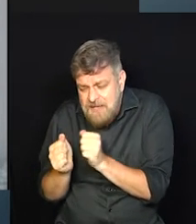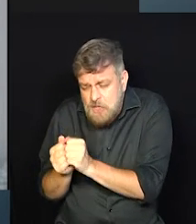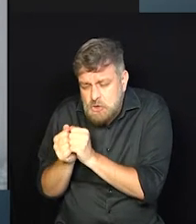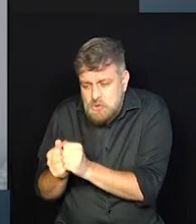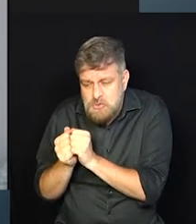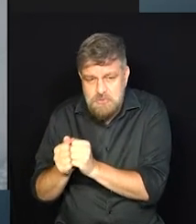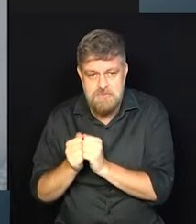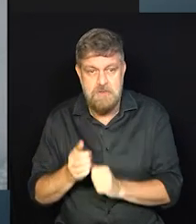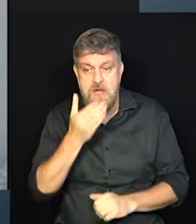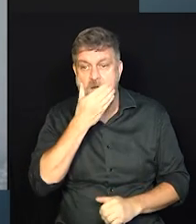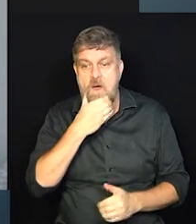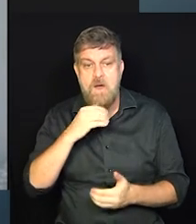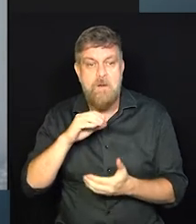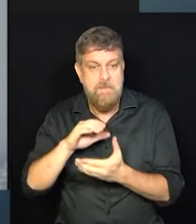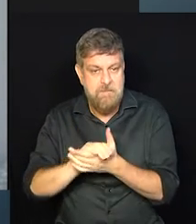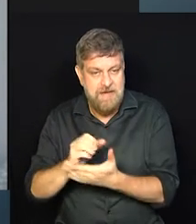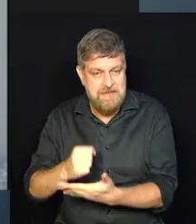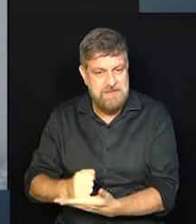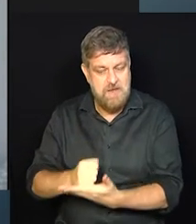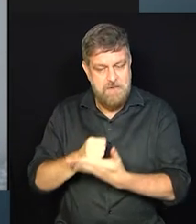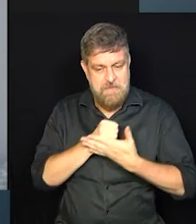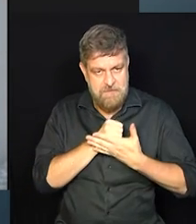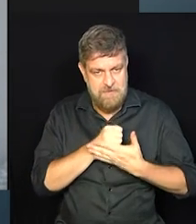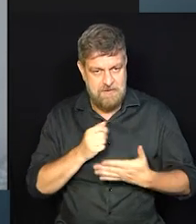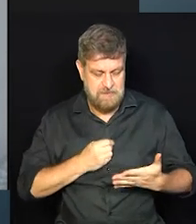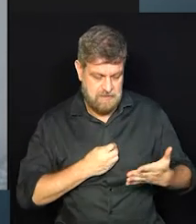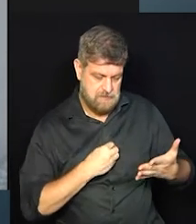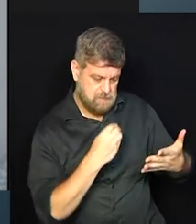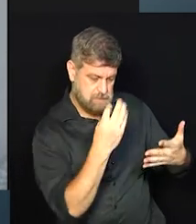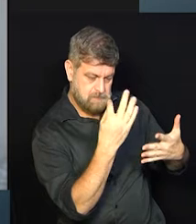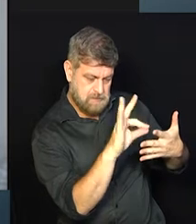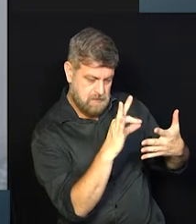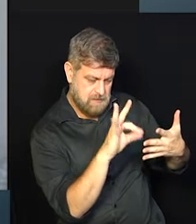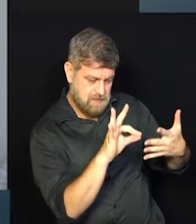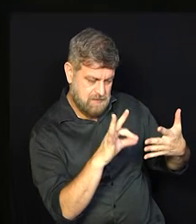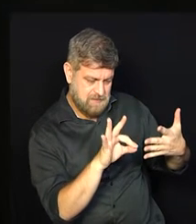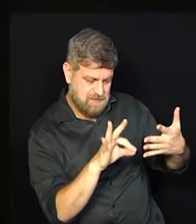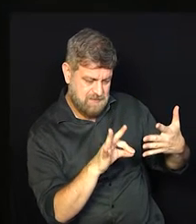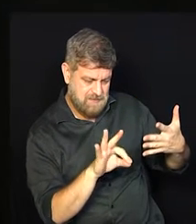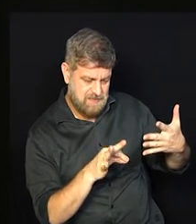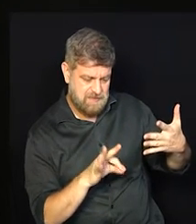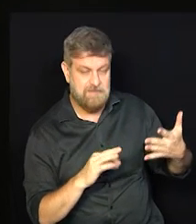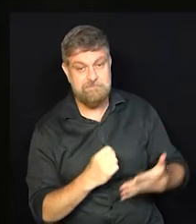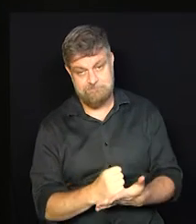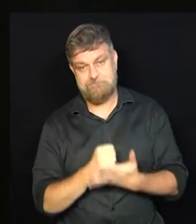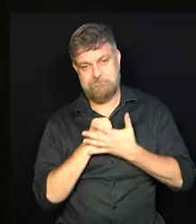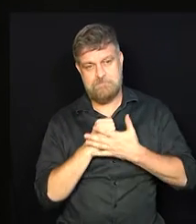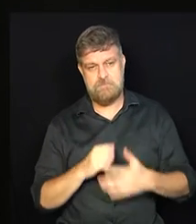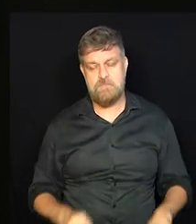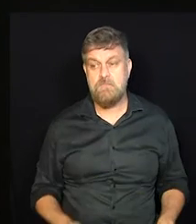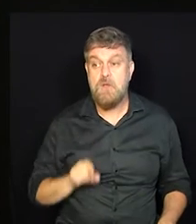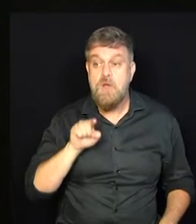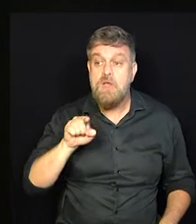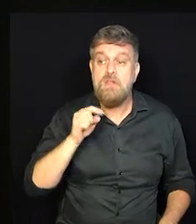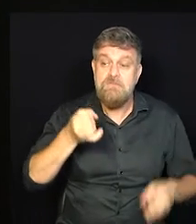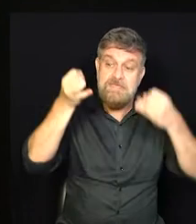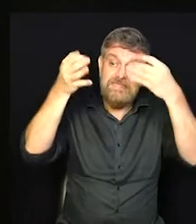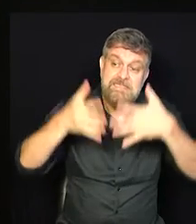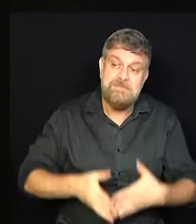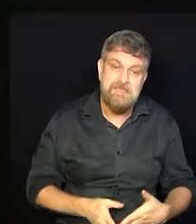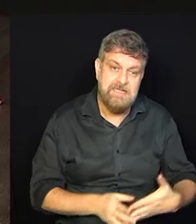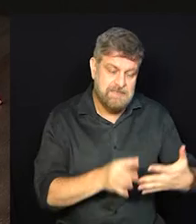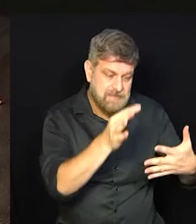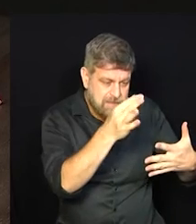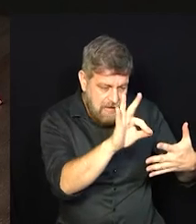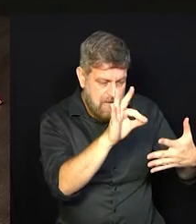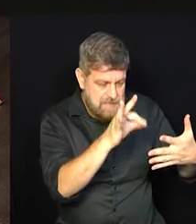Então, eu acho que uma boa conversa em casa, com o marido, e pôr na ponta do lápis tudo, ajuda bastante. Quando você fala em colocar na ponta do